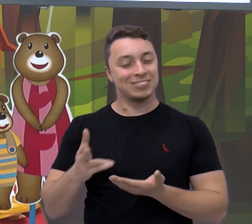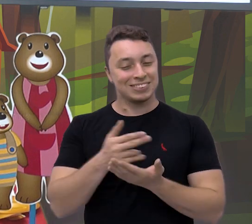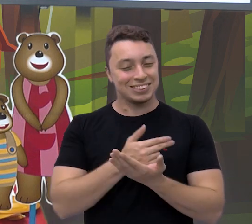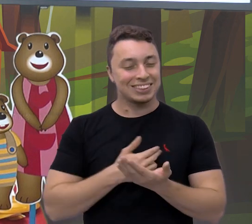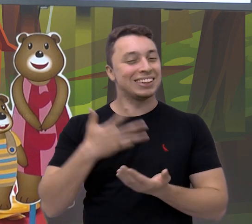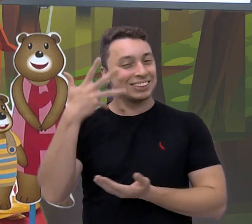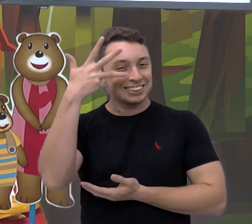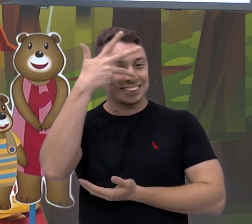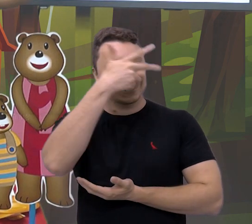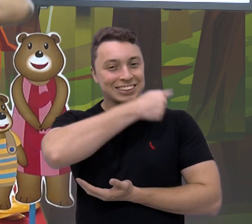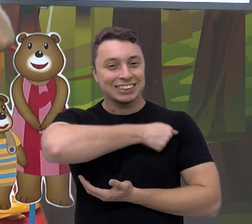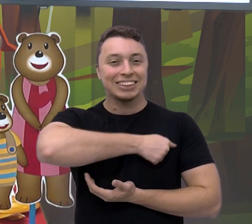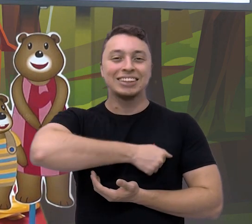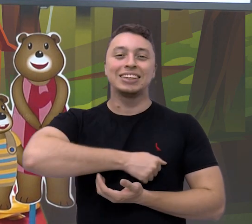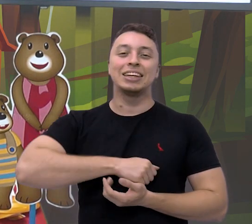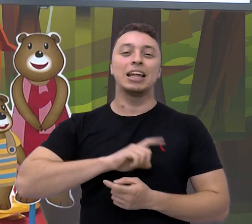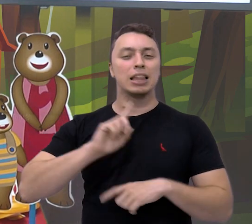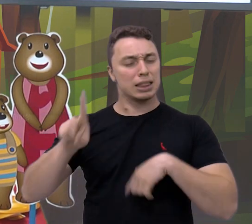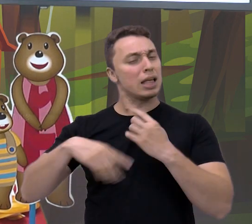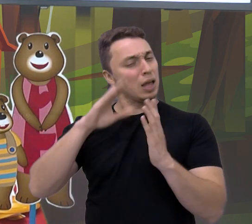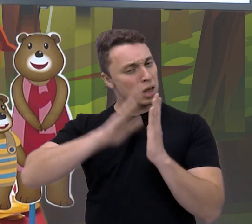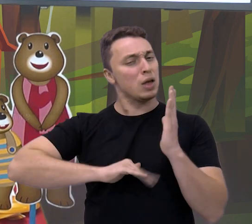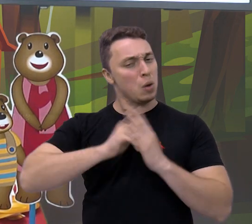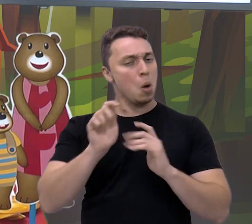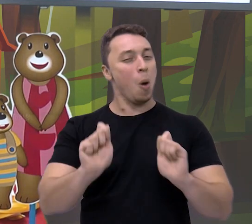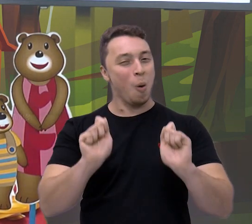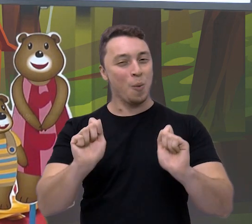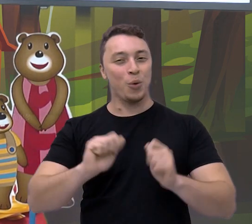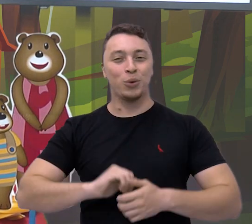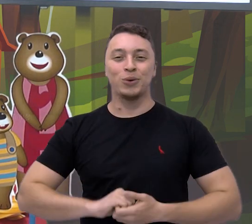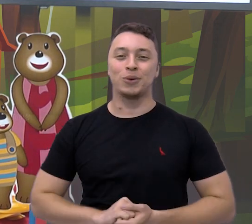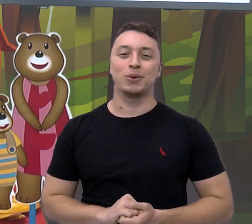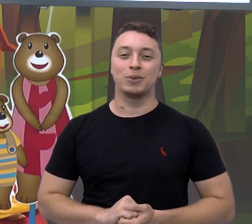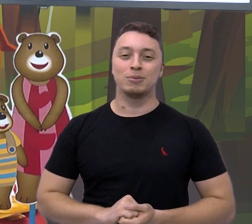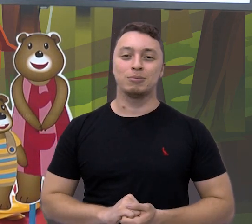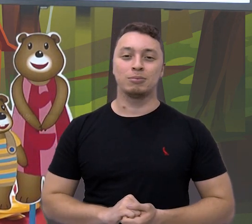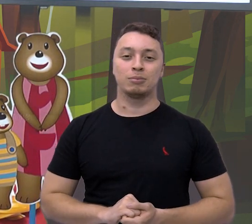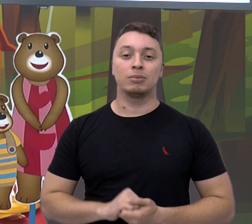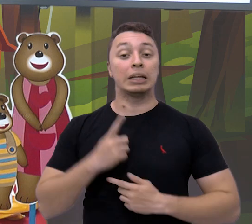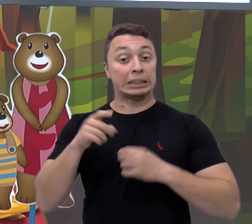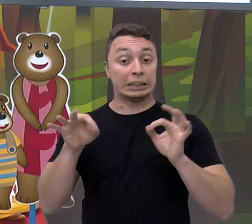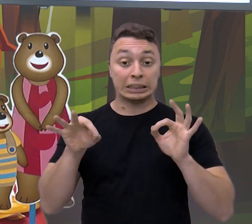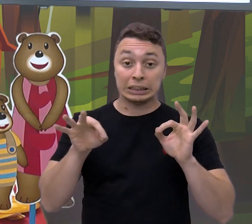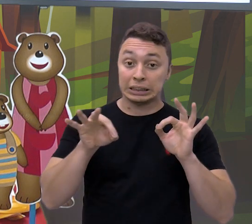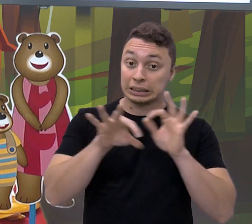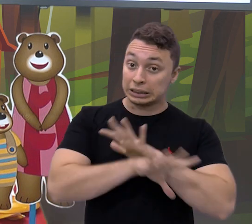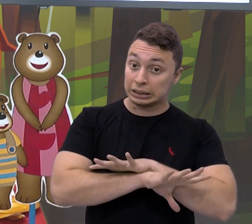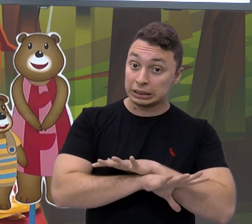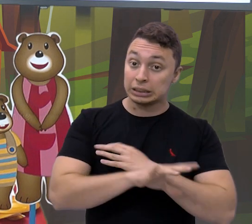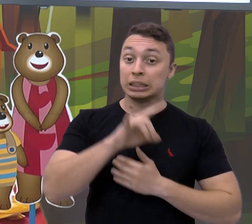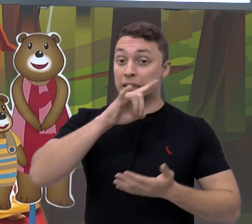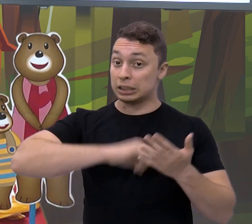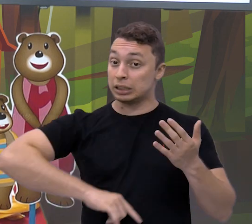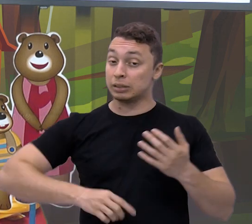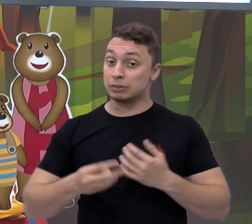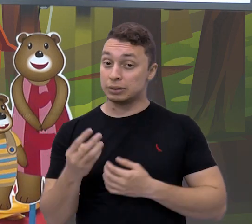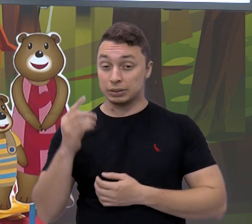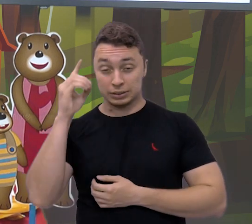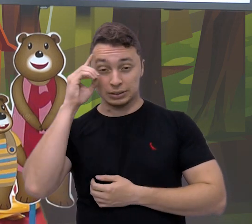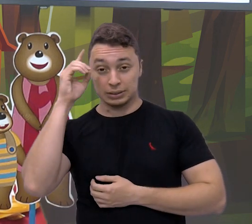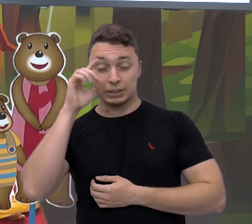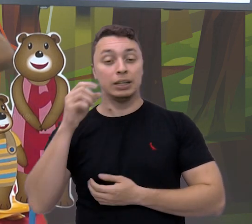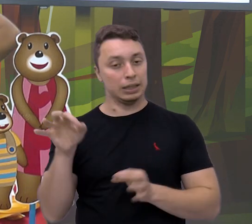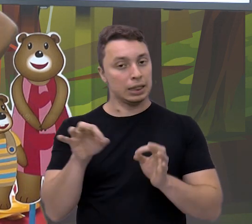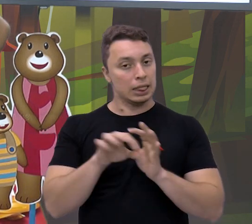bem bonito, depois pode pintar, tá bom? E ao terminar a atividade do dia, que a gente termina na